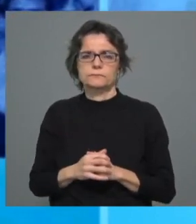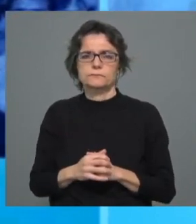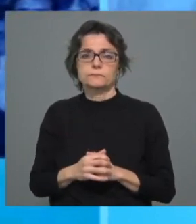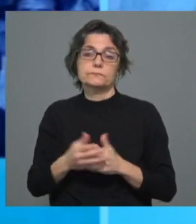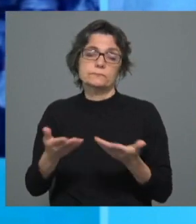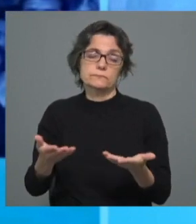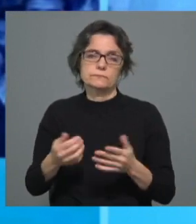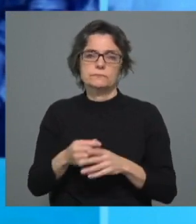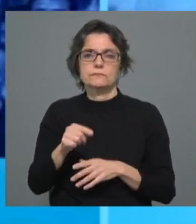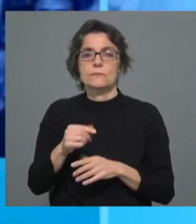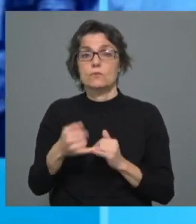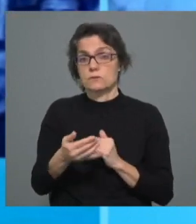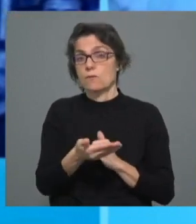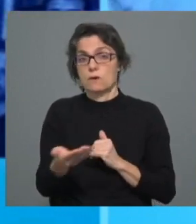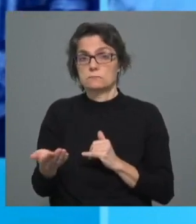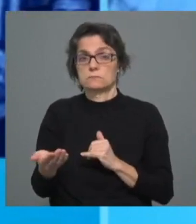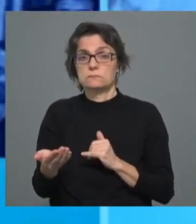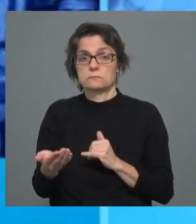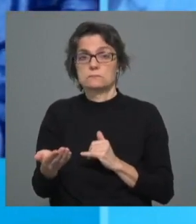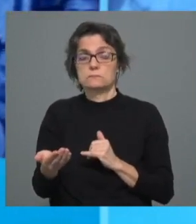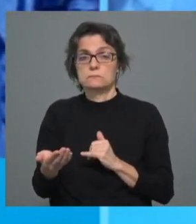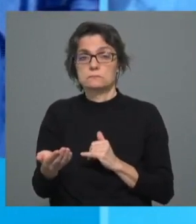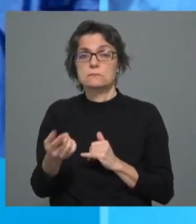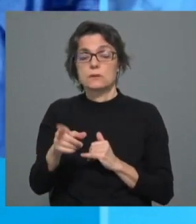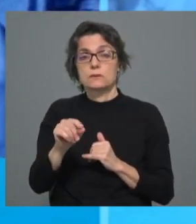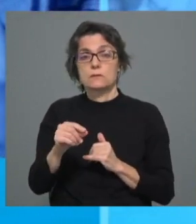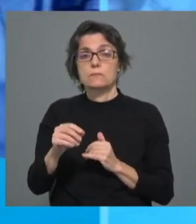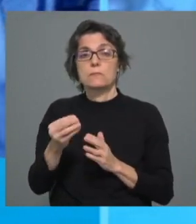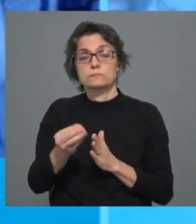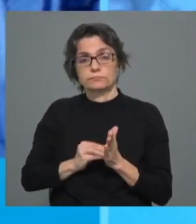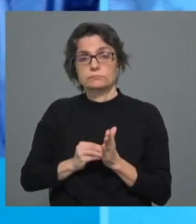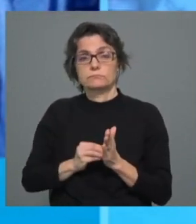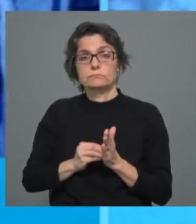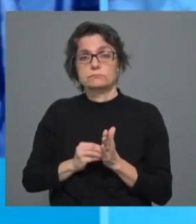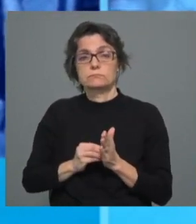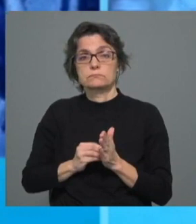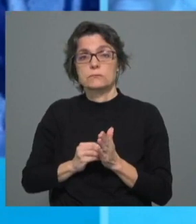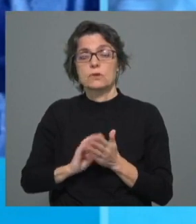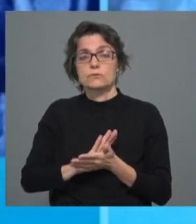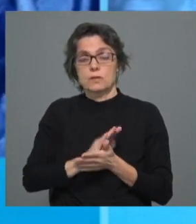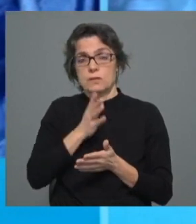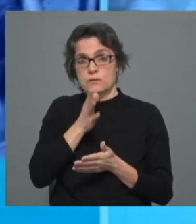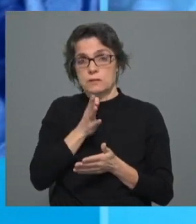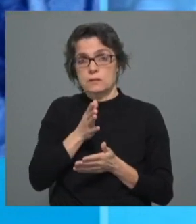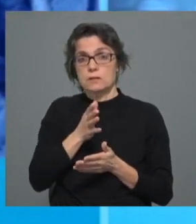esse risco. Eu também escrevi um artigo chamado Gratidão, para chamar de gratidão